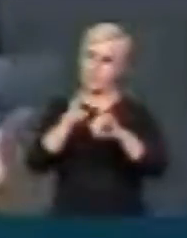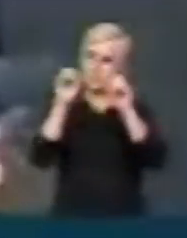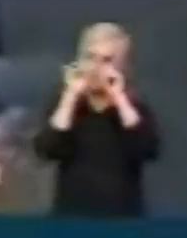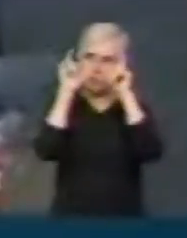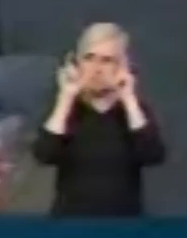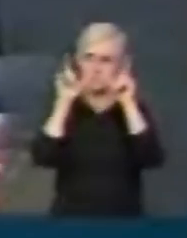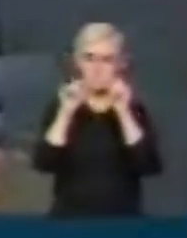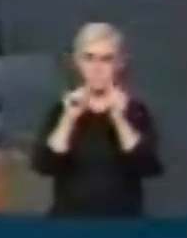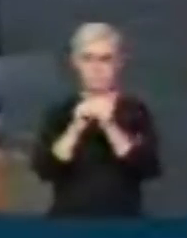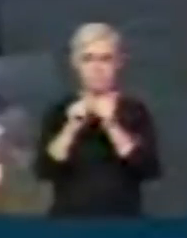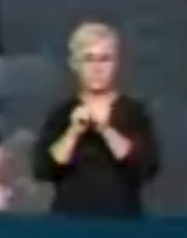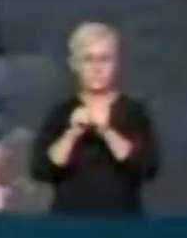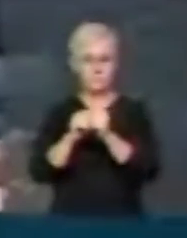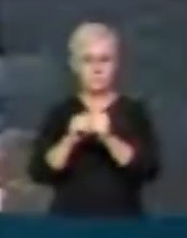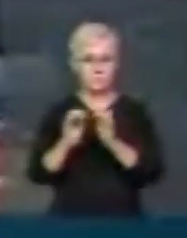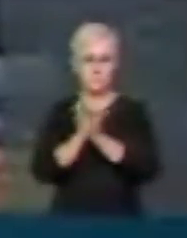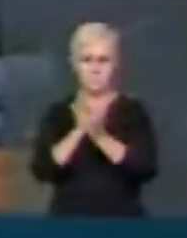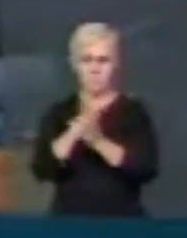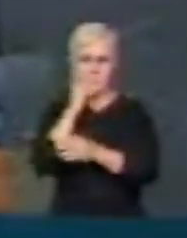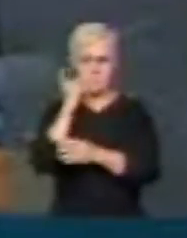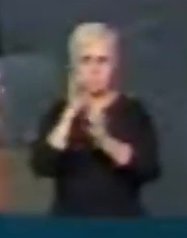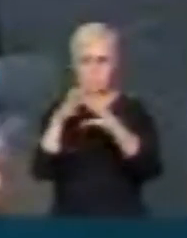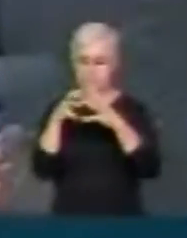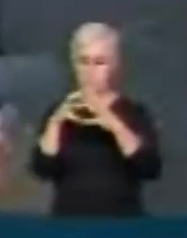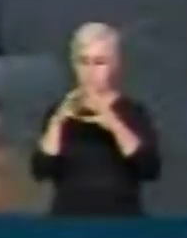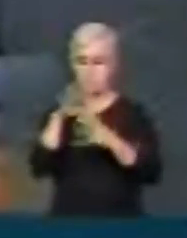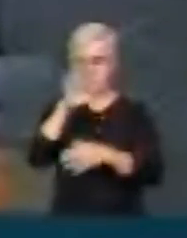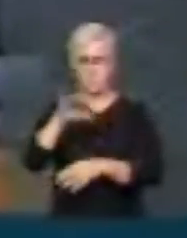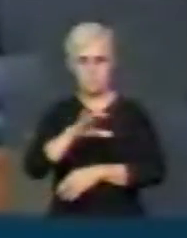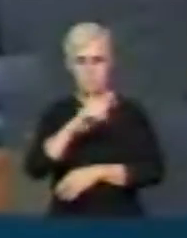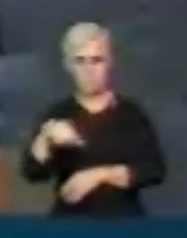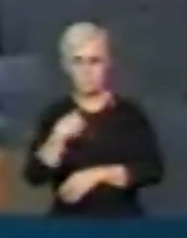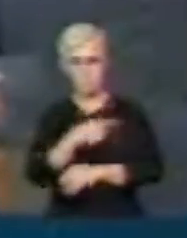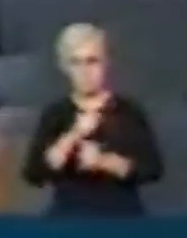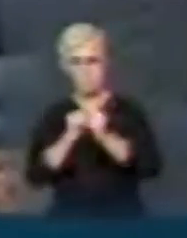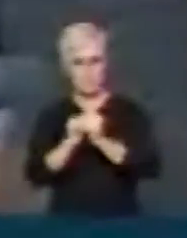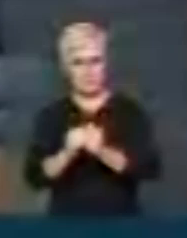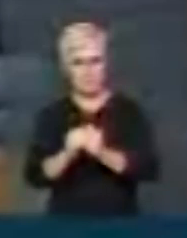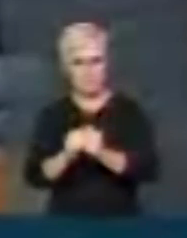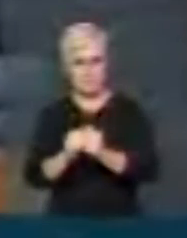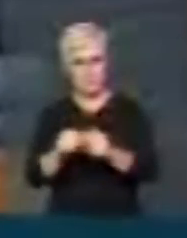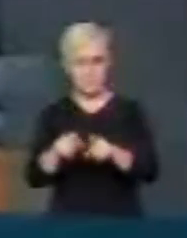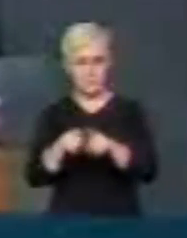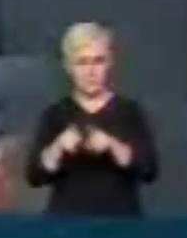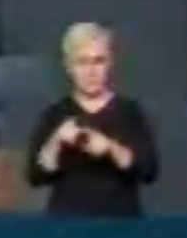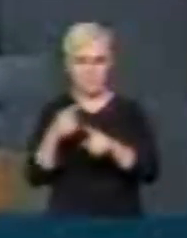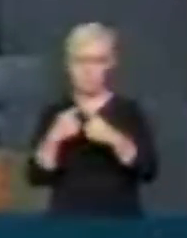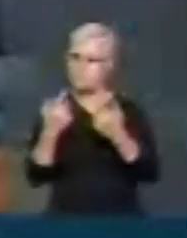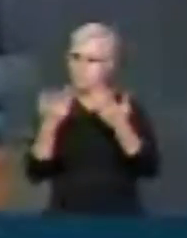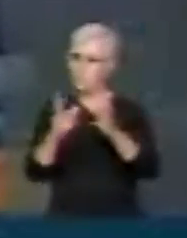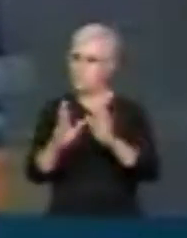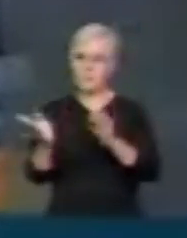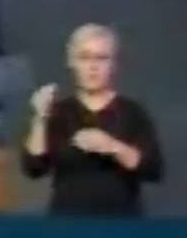aos deputados da bancada católica e nós que estamos acompanhando isso, da não inclusão da